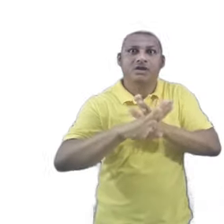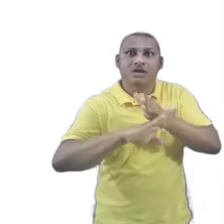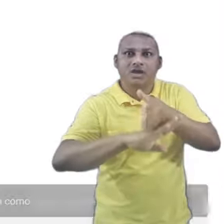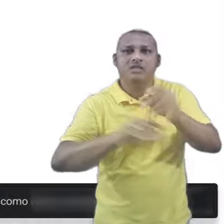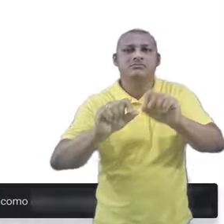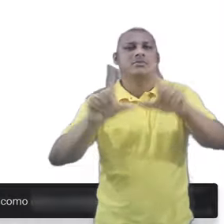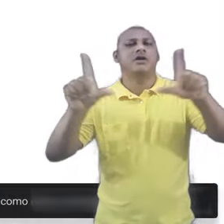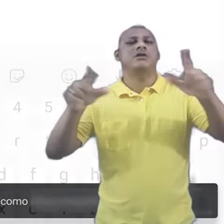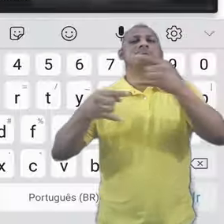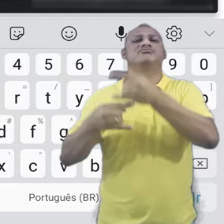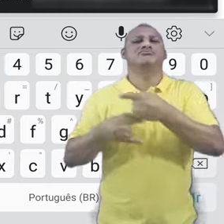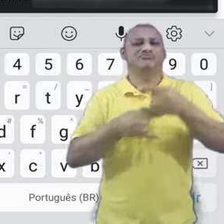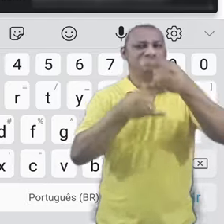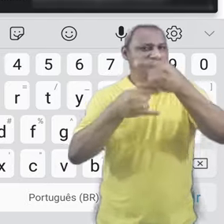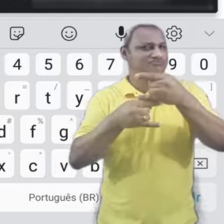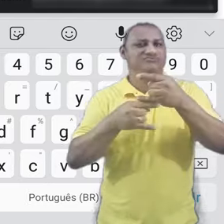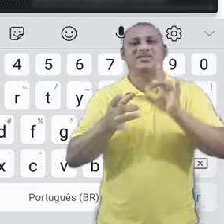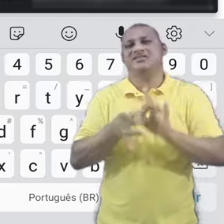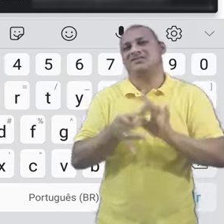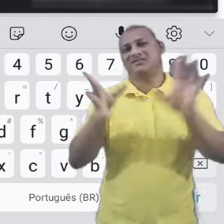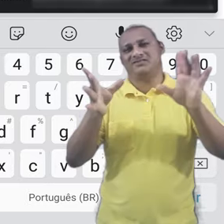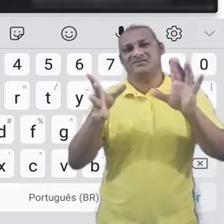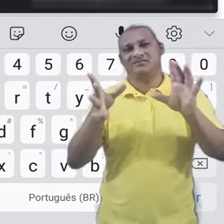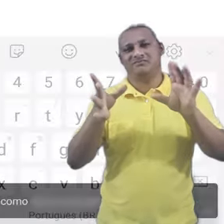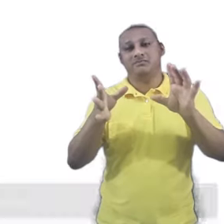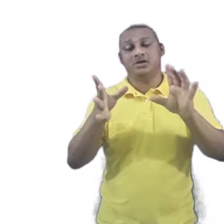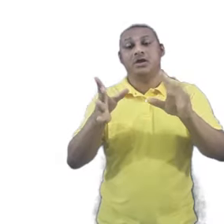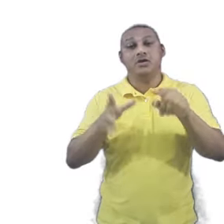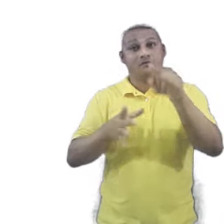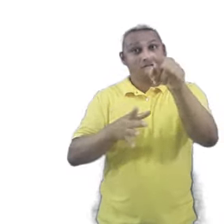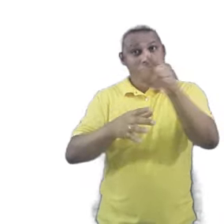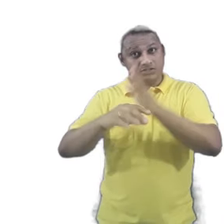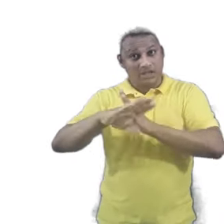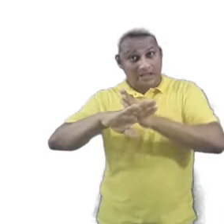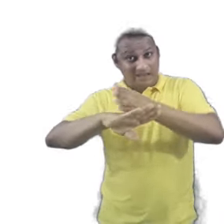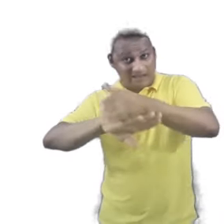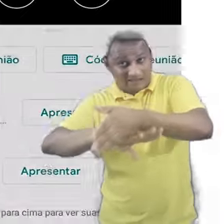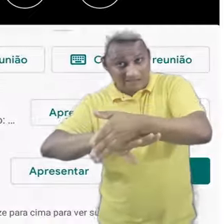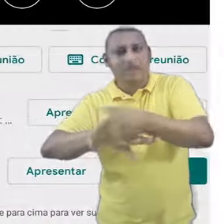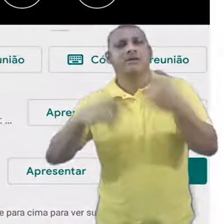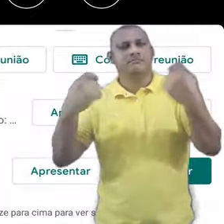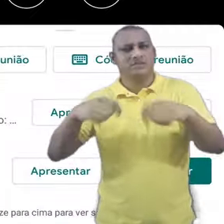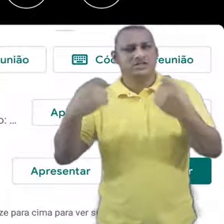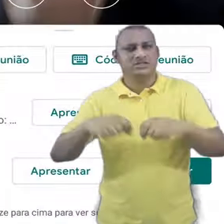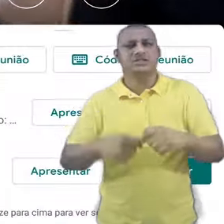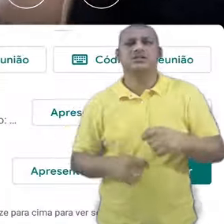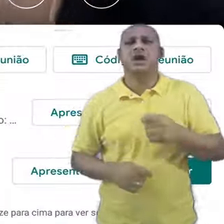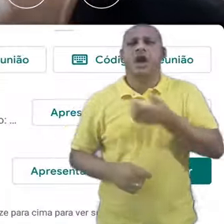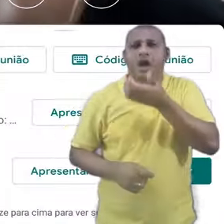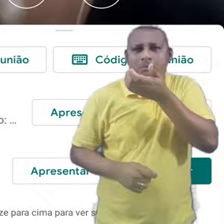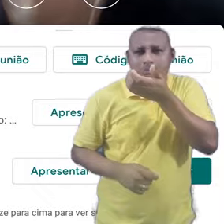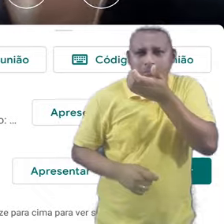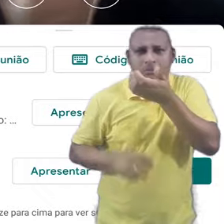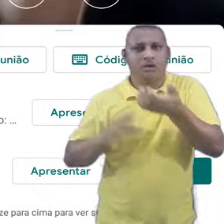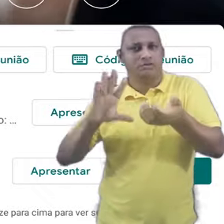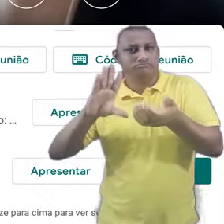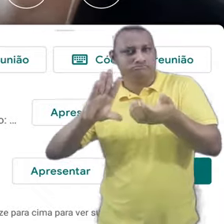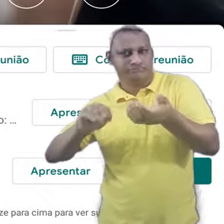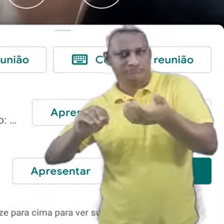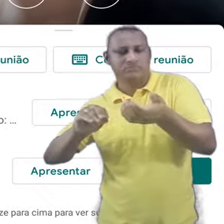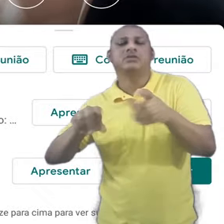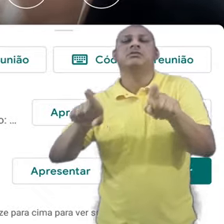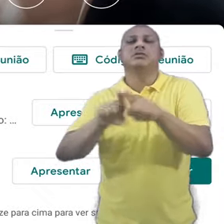videoconferência. Ao entrar em uma reunião, mantenha o seu microfone e a sua câmera